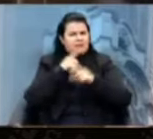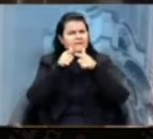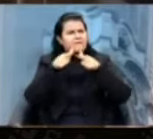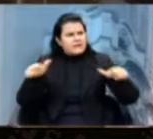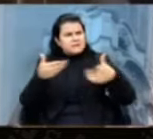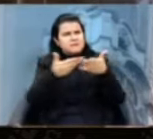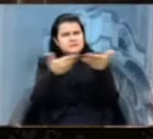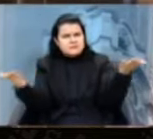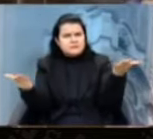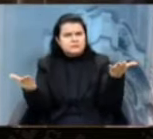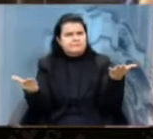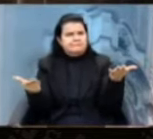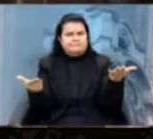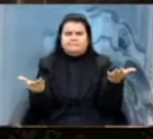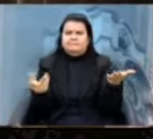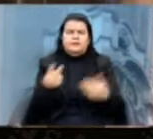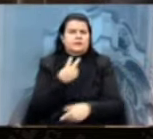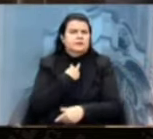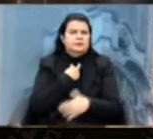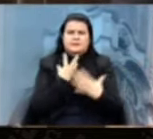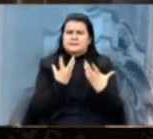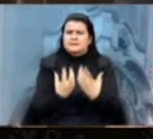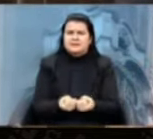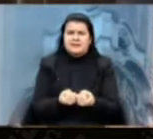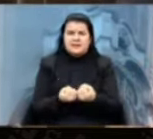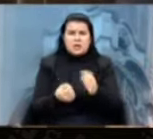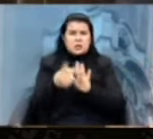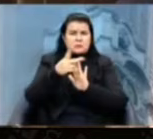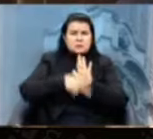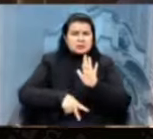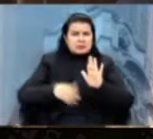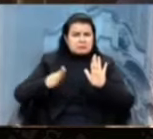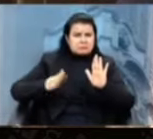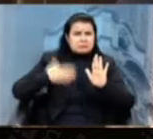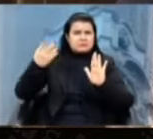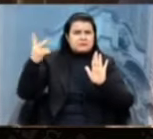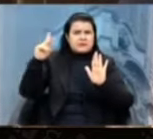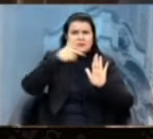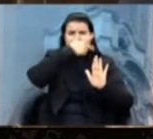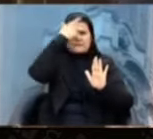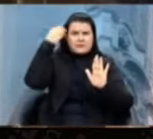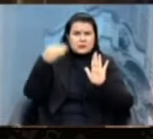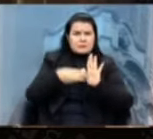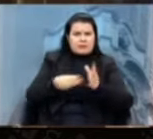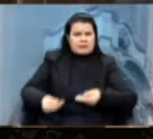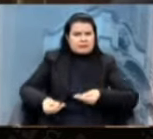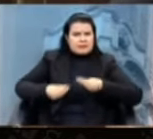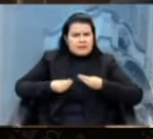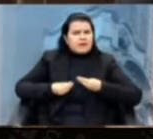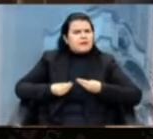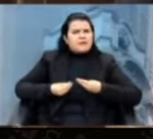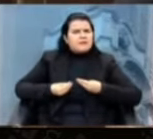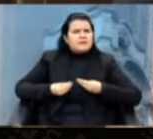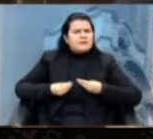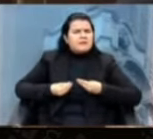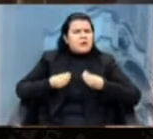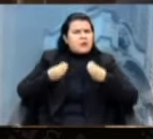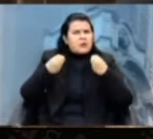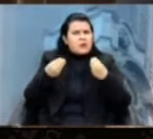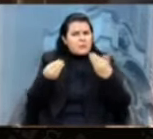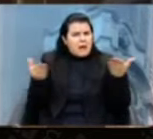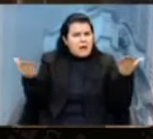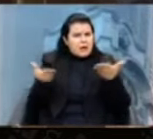aceitar que todos os projetos bomba que vêm do prefeito Sebastião Melo sejam colocados logo no arranque,